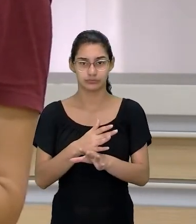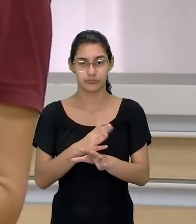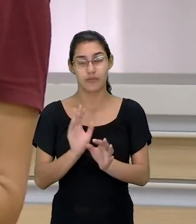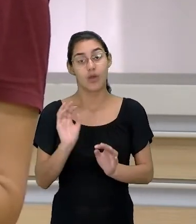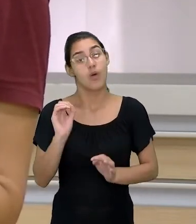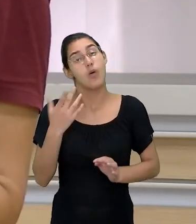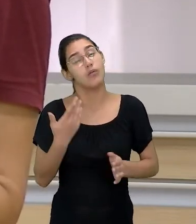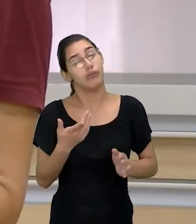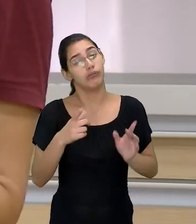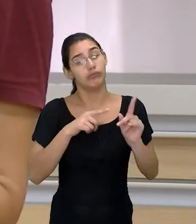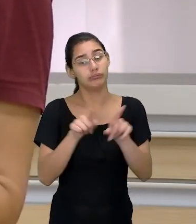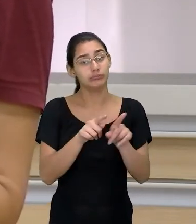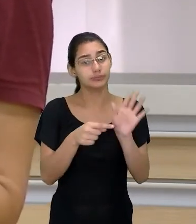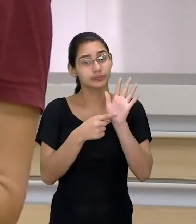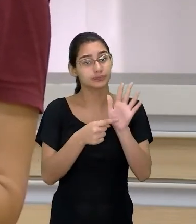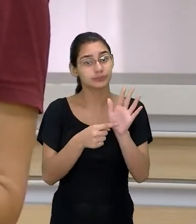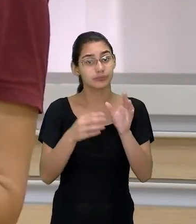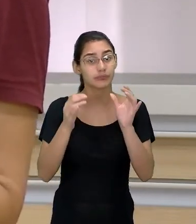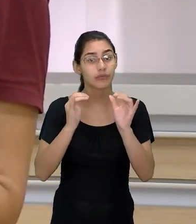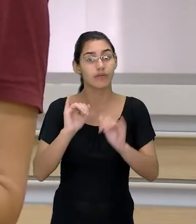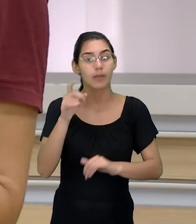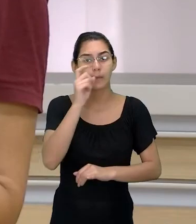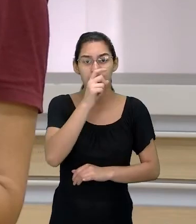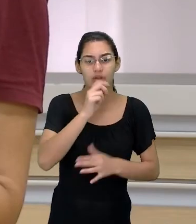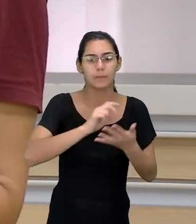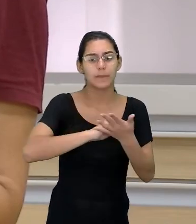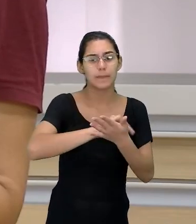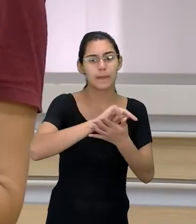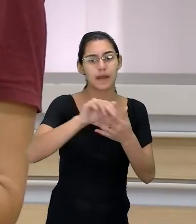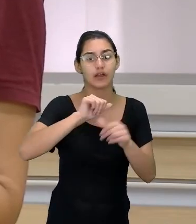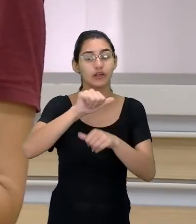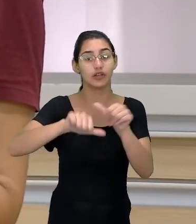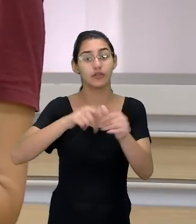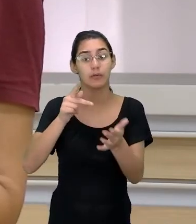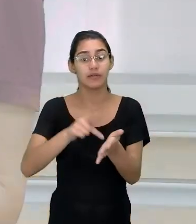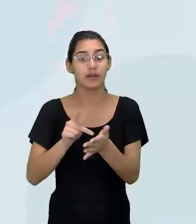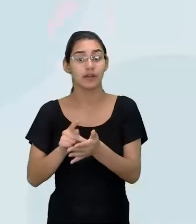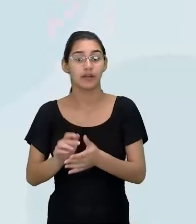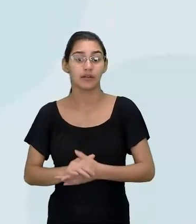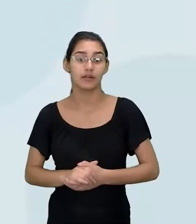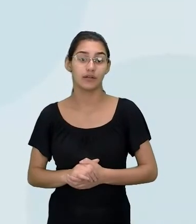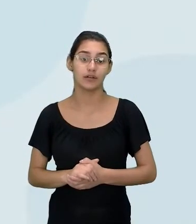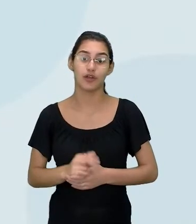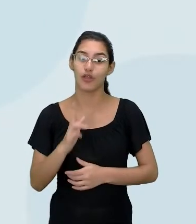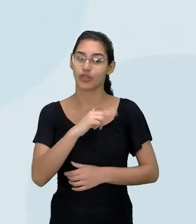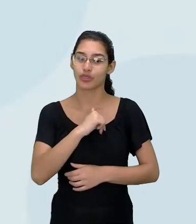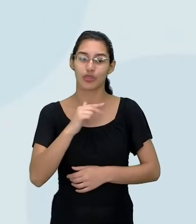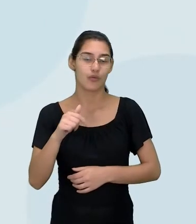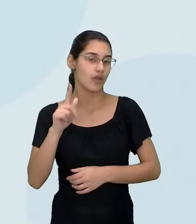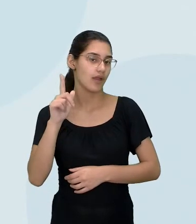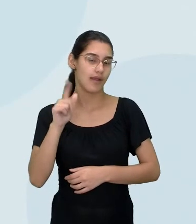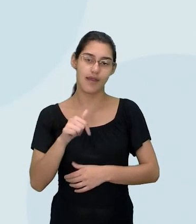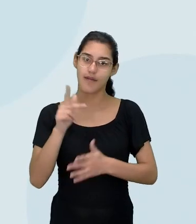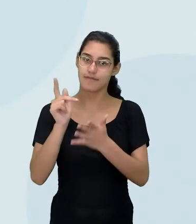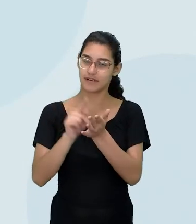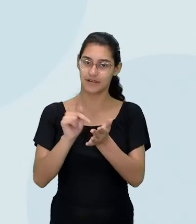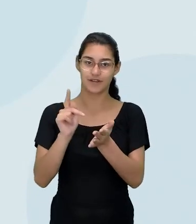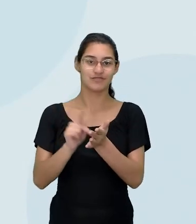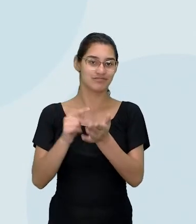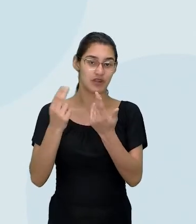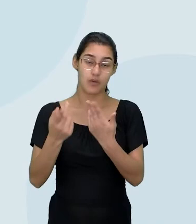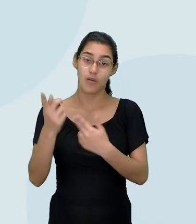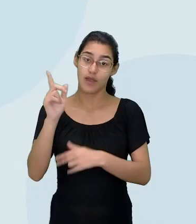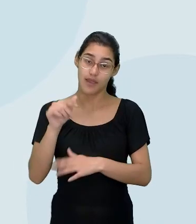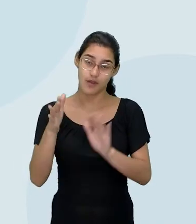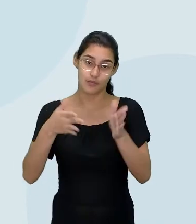O ponto de que quando você conta uma mentira tantas vezes ela se torna uma verdade nunca foi tão real quanto